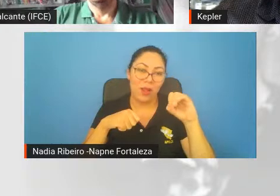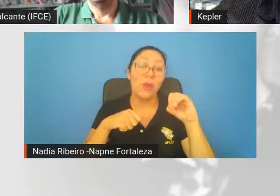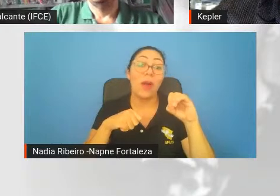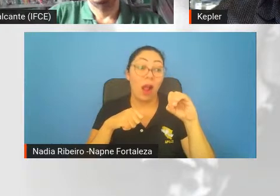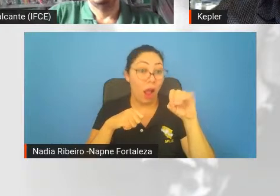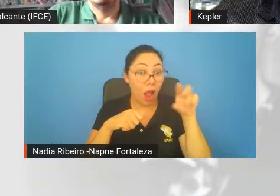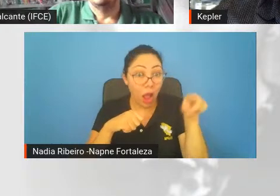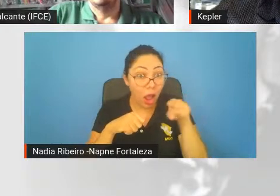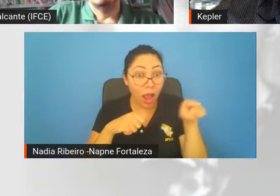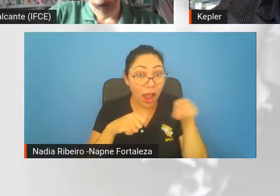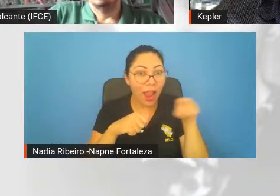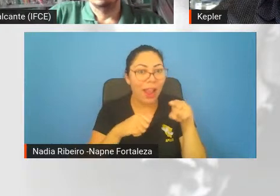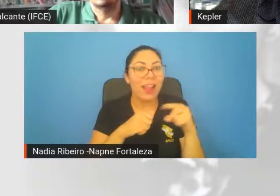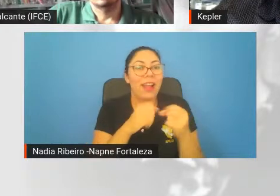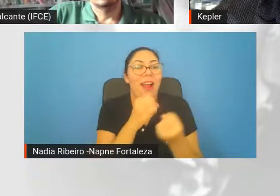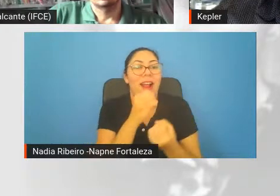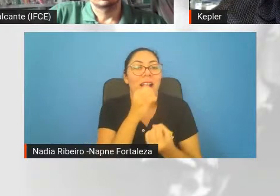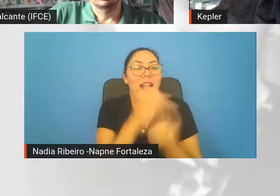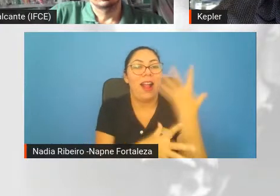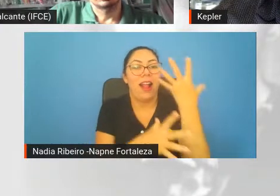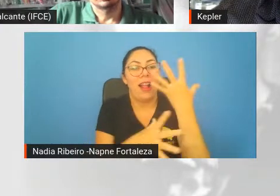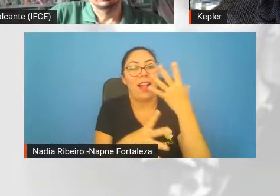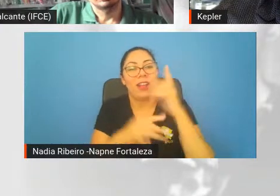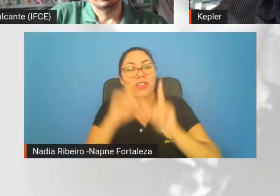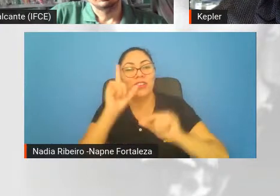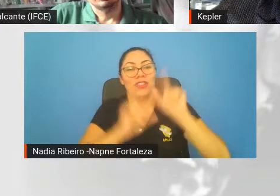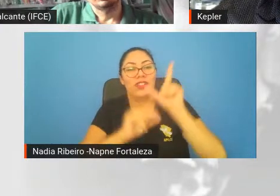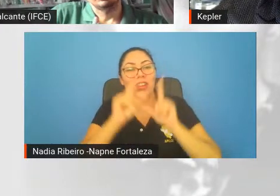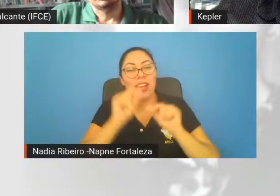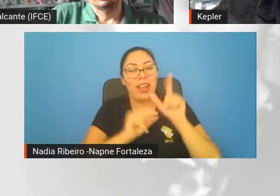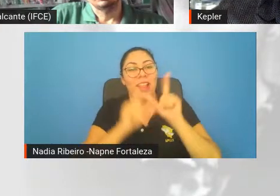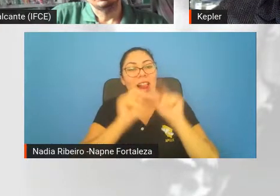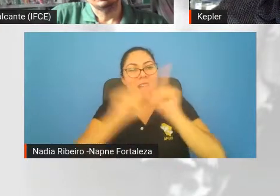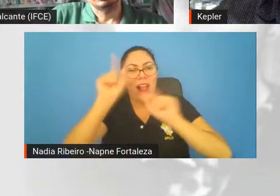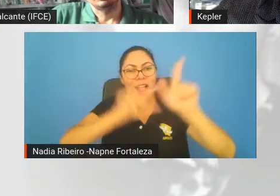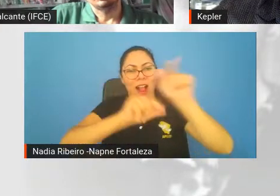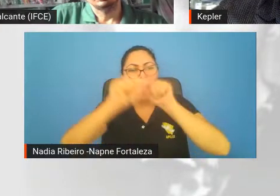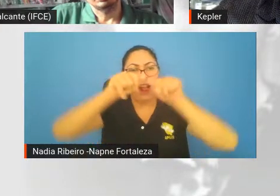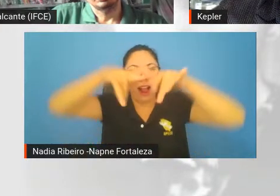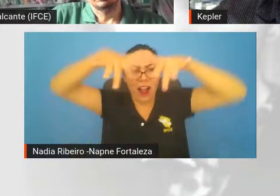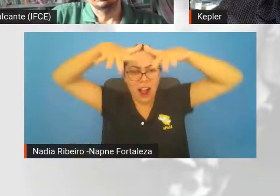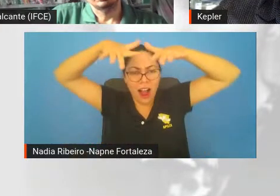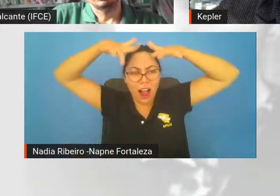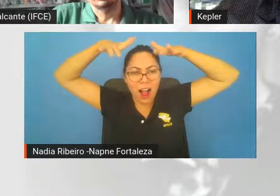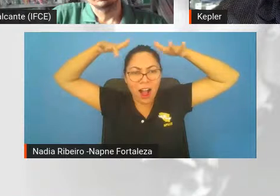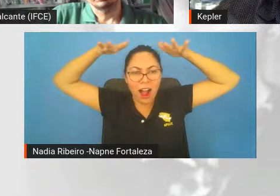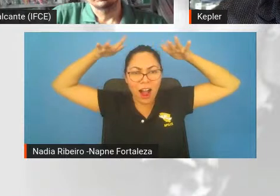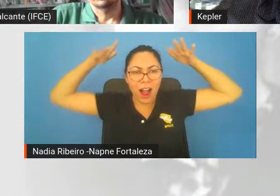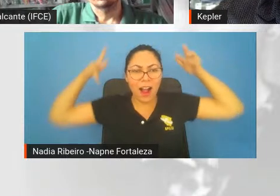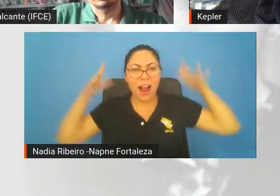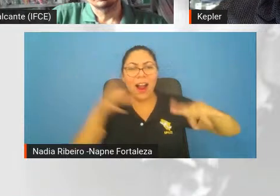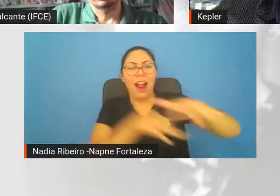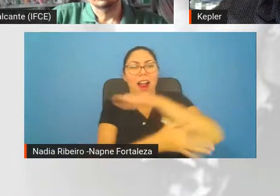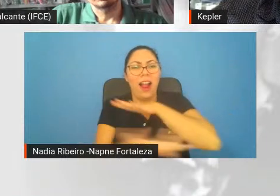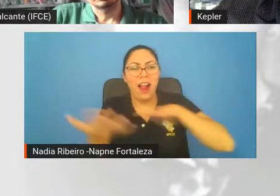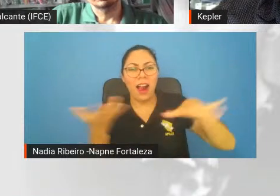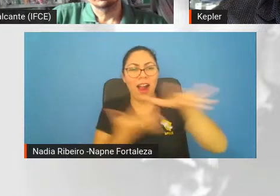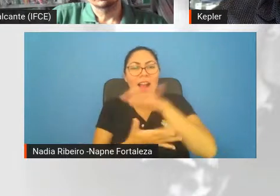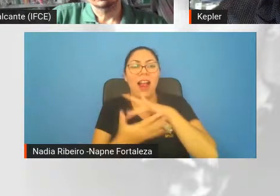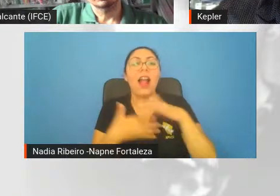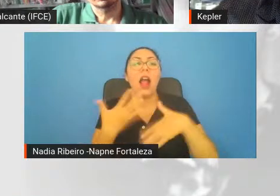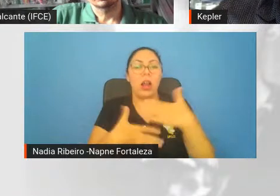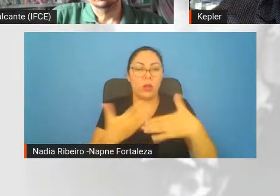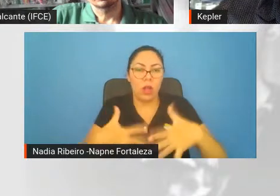estrelas, galáctrias, e por aí adiante o universo continua a evoluir. Muito bem, até